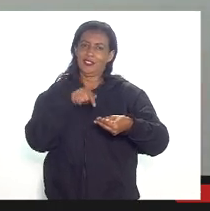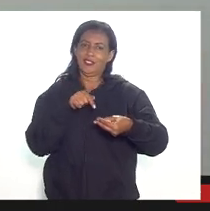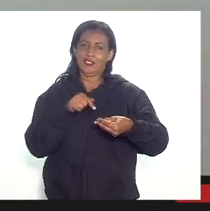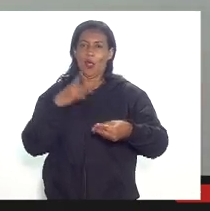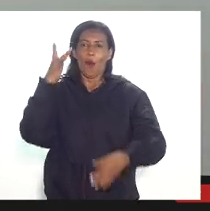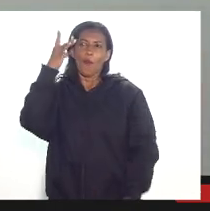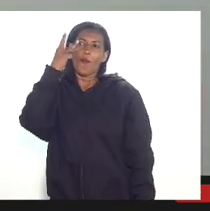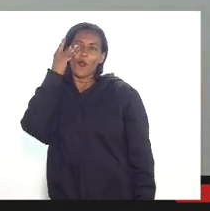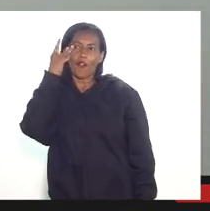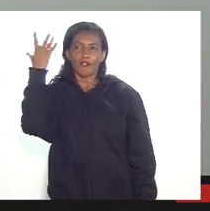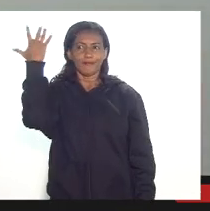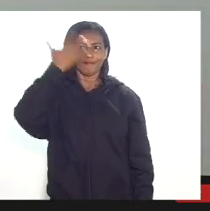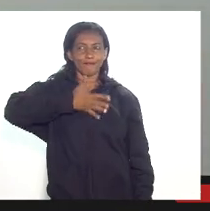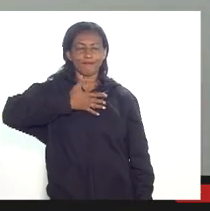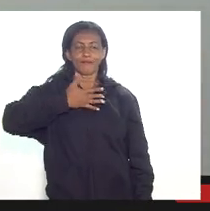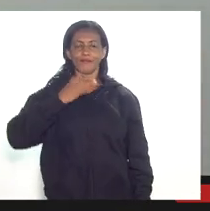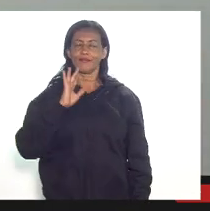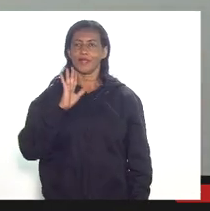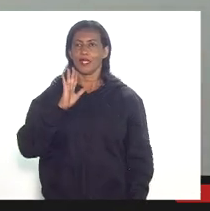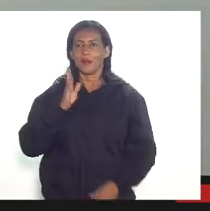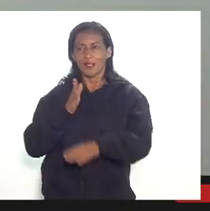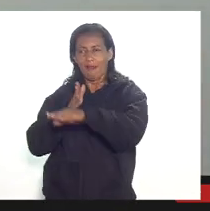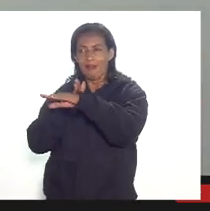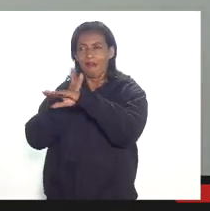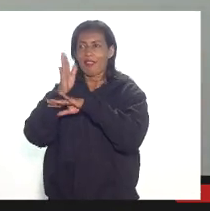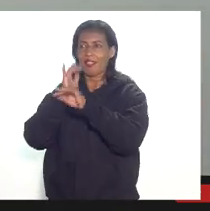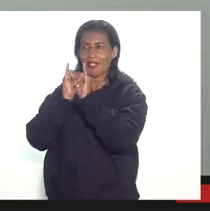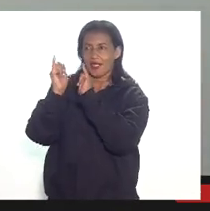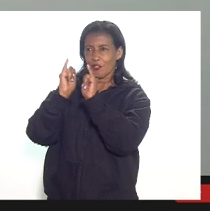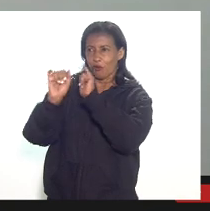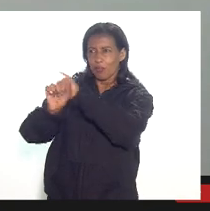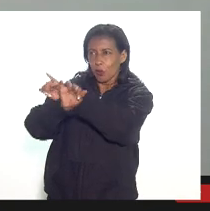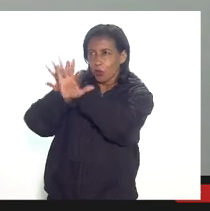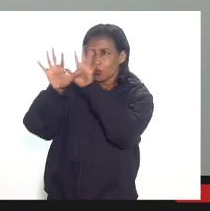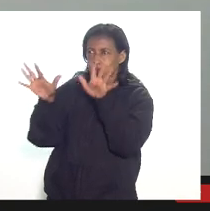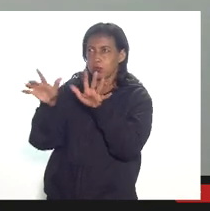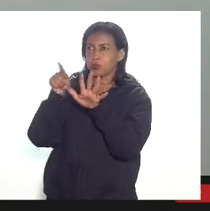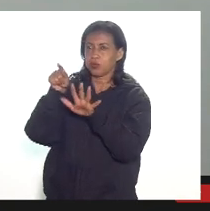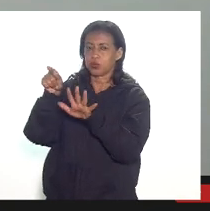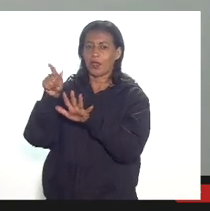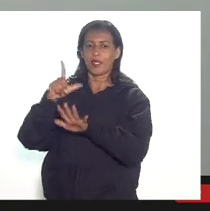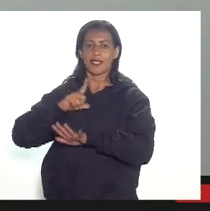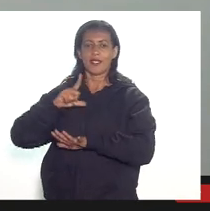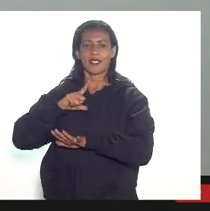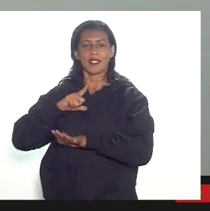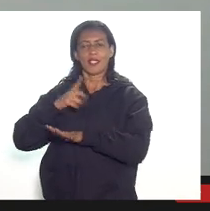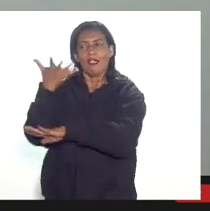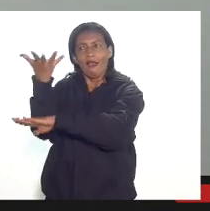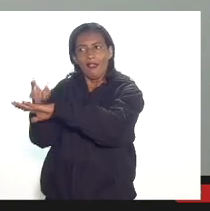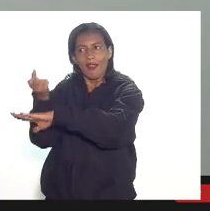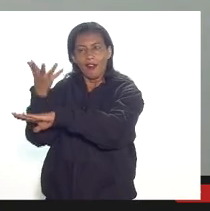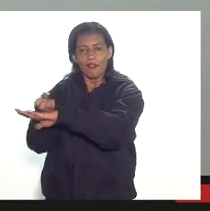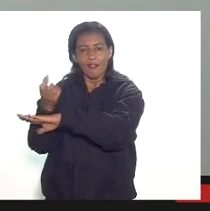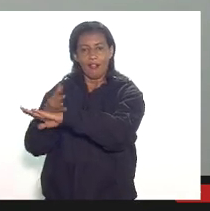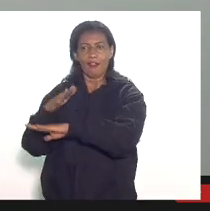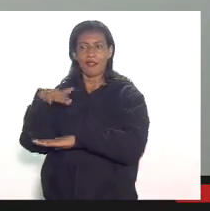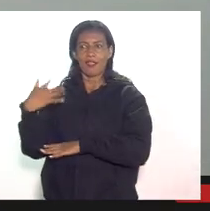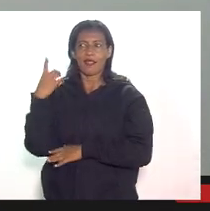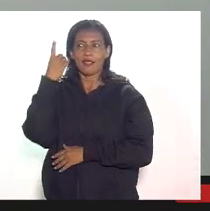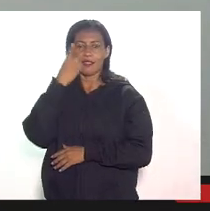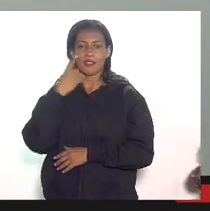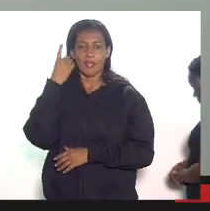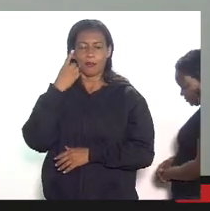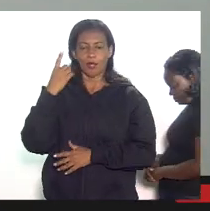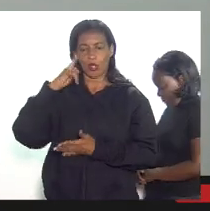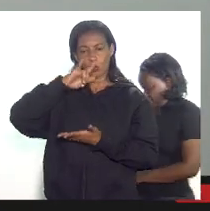de prova então assim basicamente é acessar as informações de formas explodidas e sim com a possibilidade de gravar e aí deputados eu também quero chamar atenção